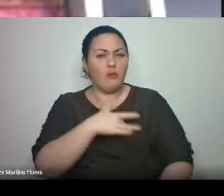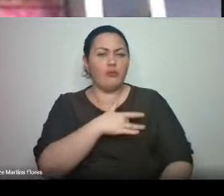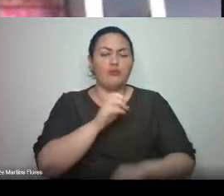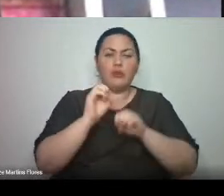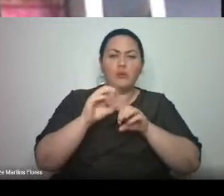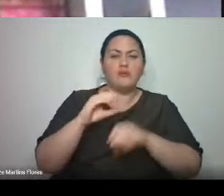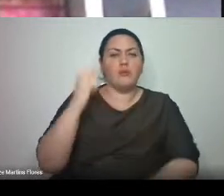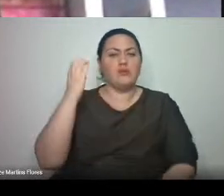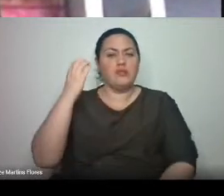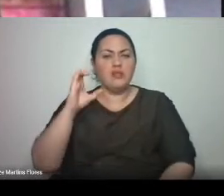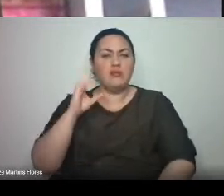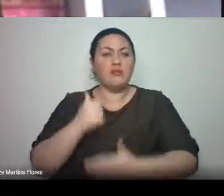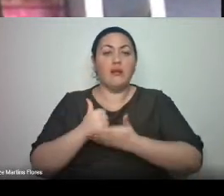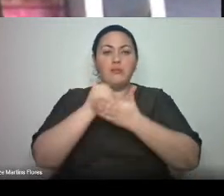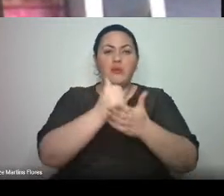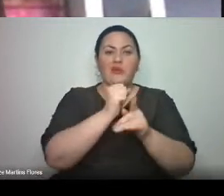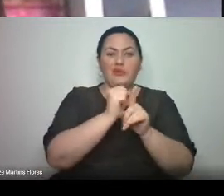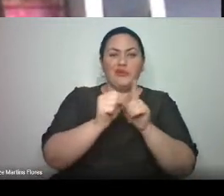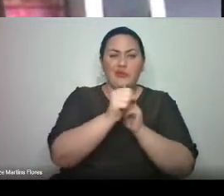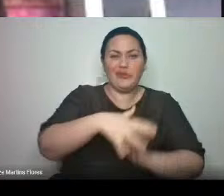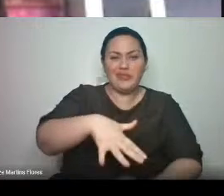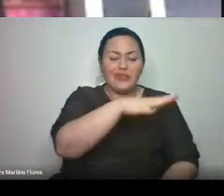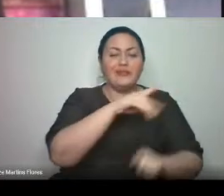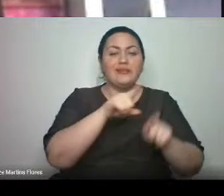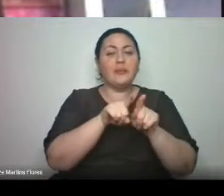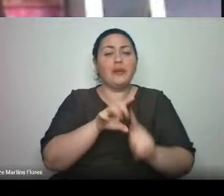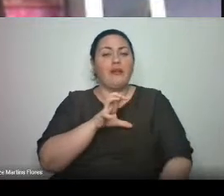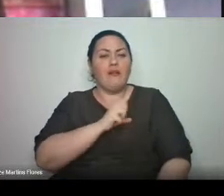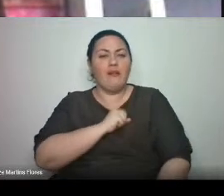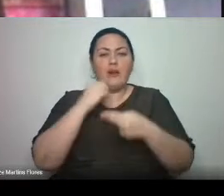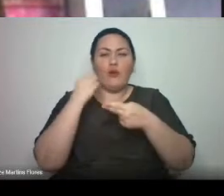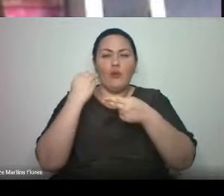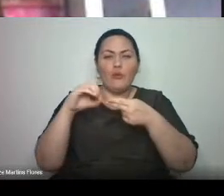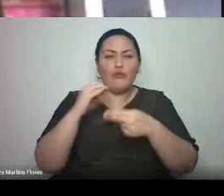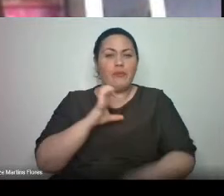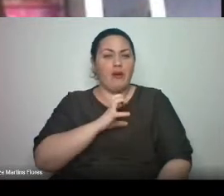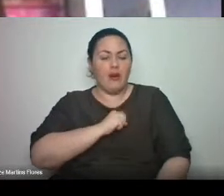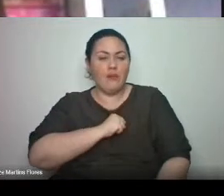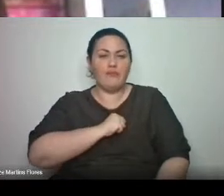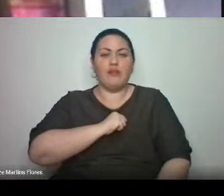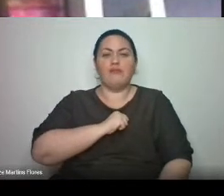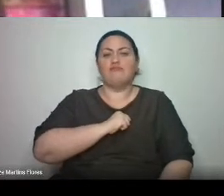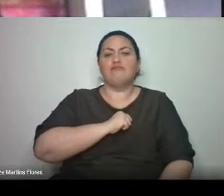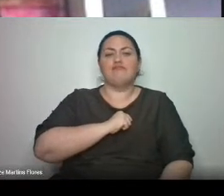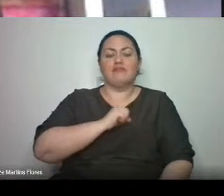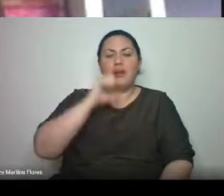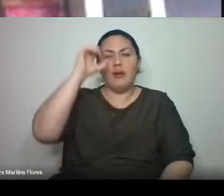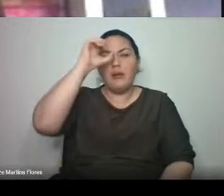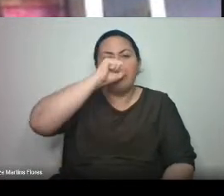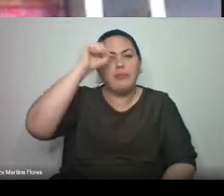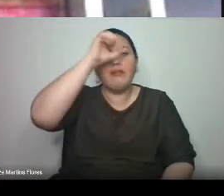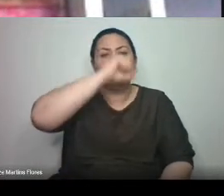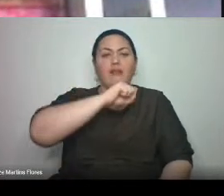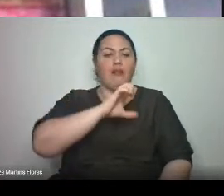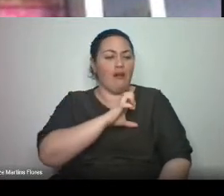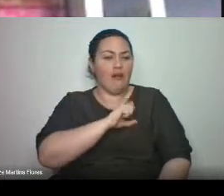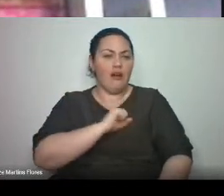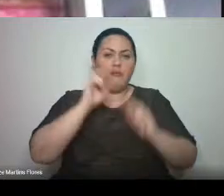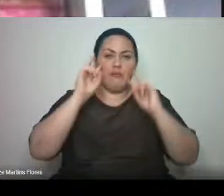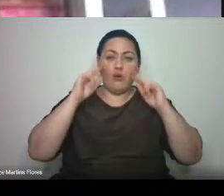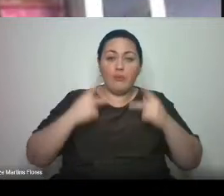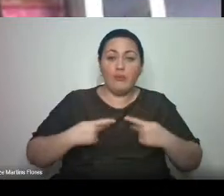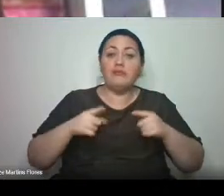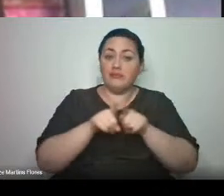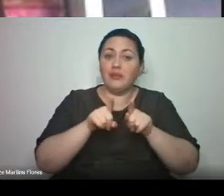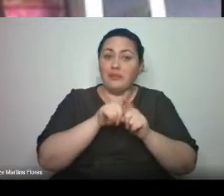contribuir para a sociedade, o amor pela UFGS, pelo aprendizado, pelo humano, pelo nosso planeta, que está precisando tanto, né,